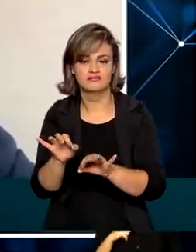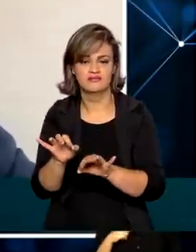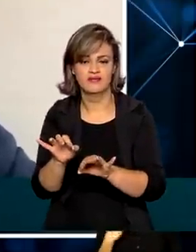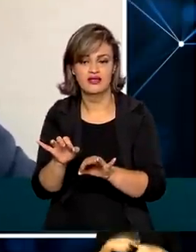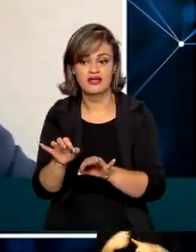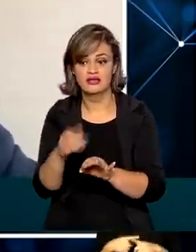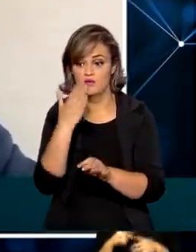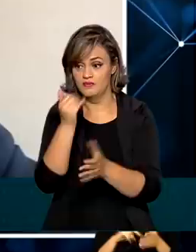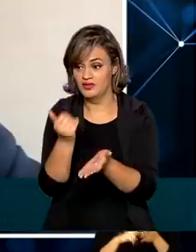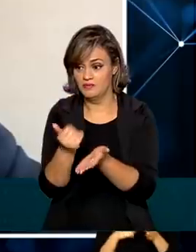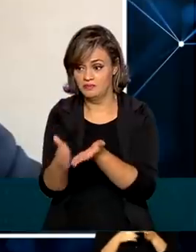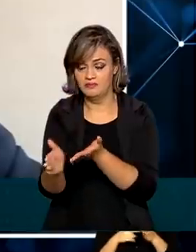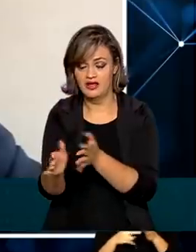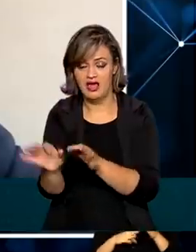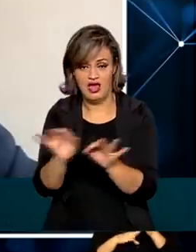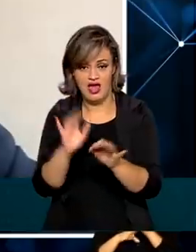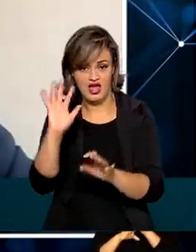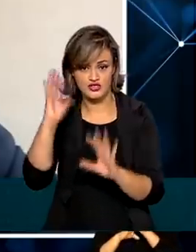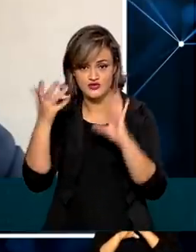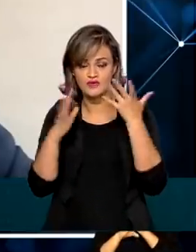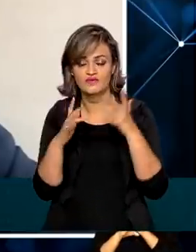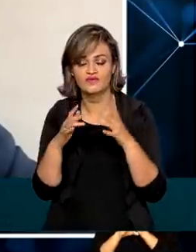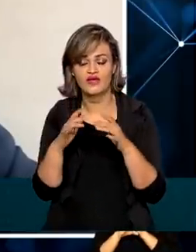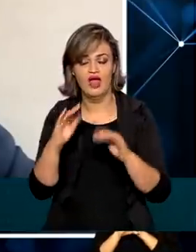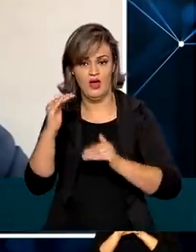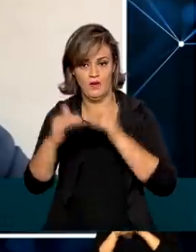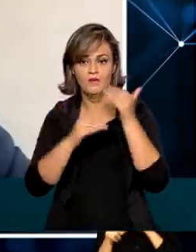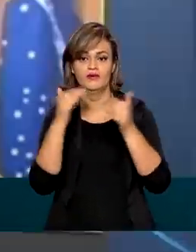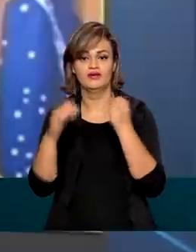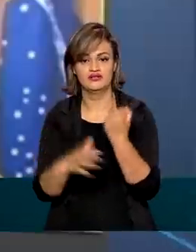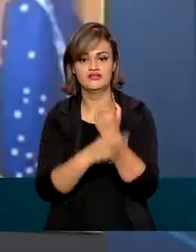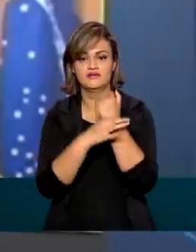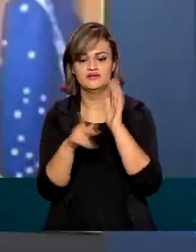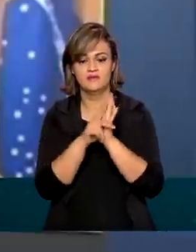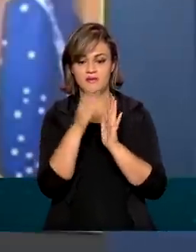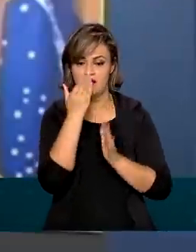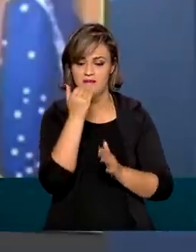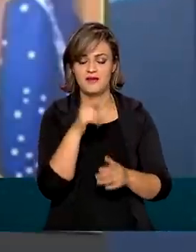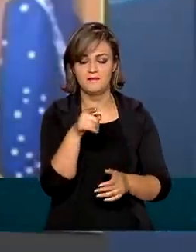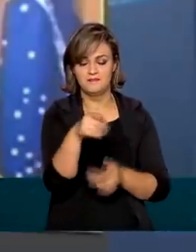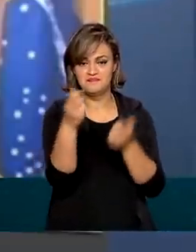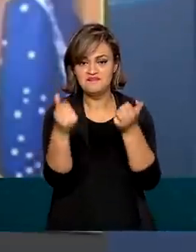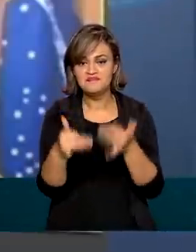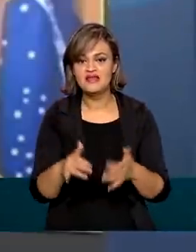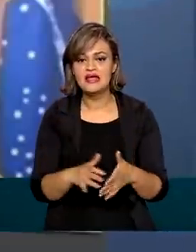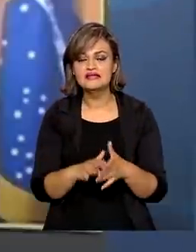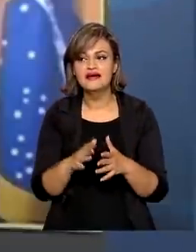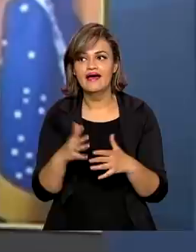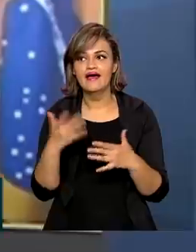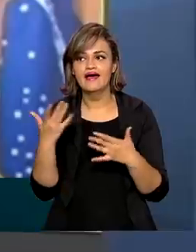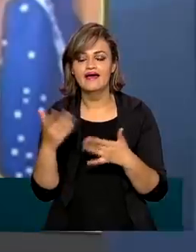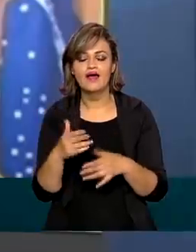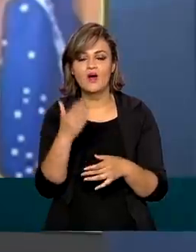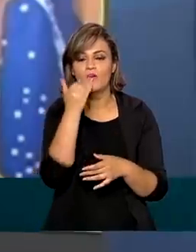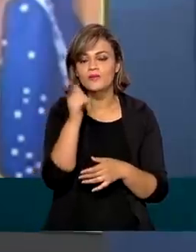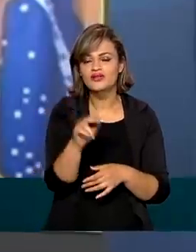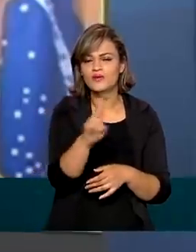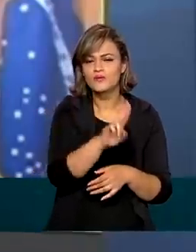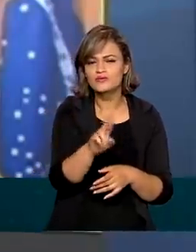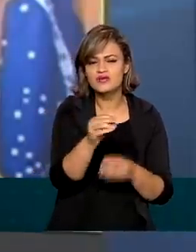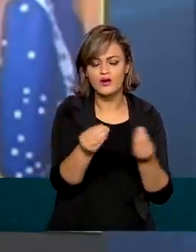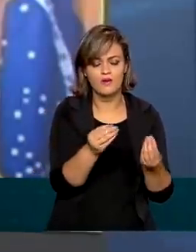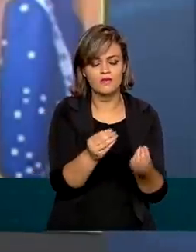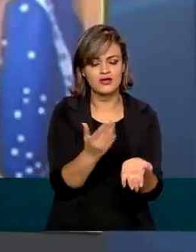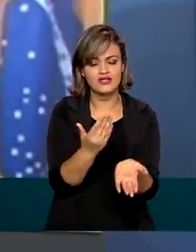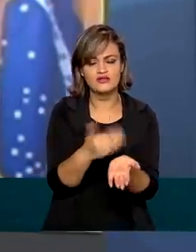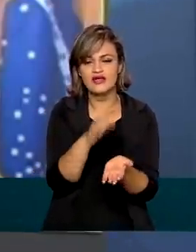simbolizaria um avanço gigantesco no quesito de segurança alimentar. Então, desde como utilizar esses excessos